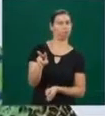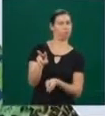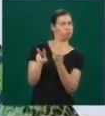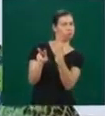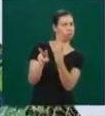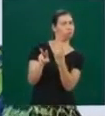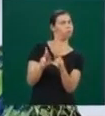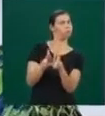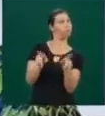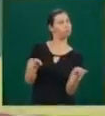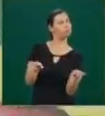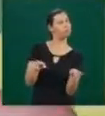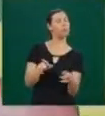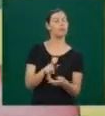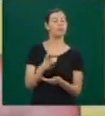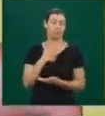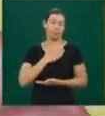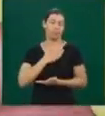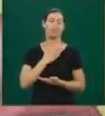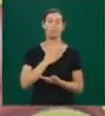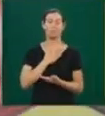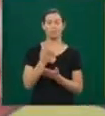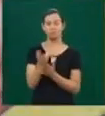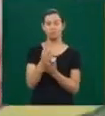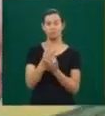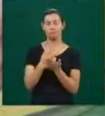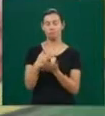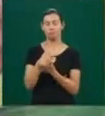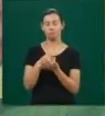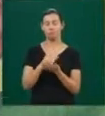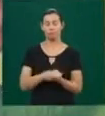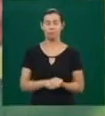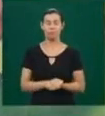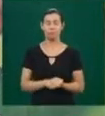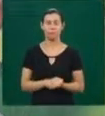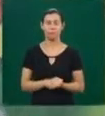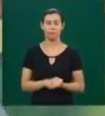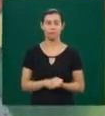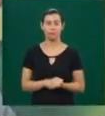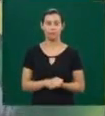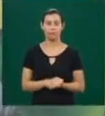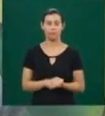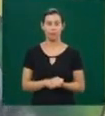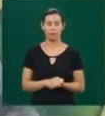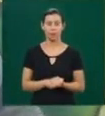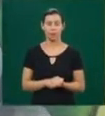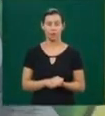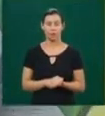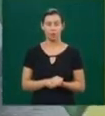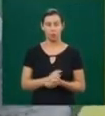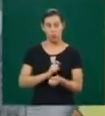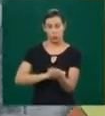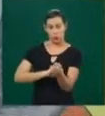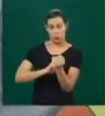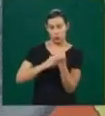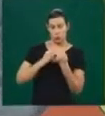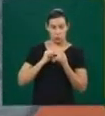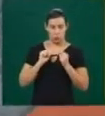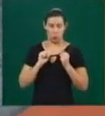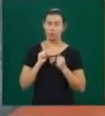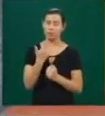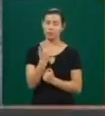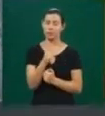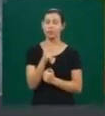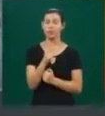gostei e pintei desse jeito. E não há muito espaço para o estresse quando a mente está tão ocupada em fazer arte. Eu